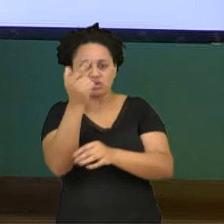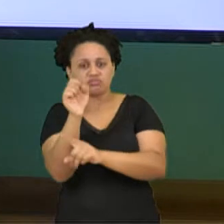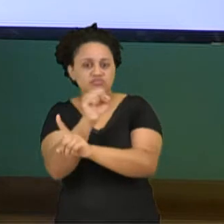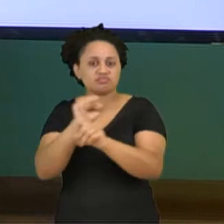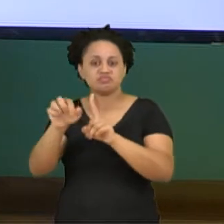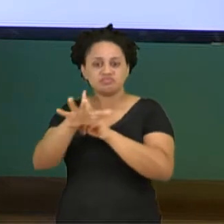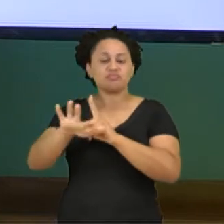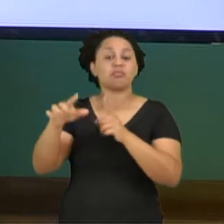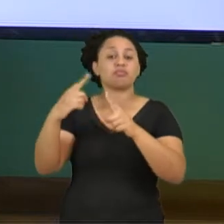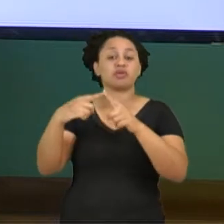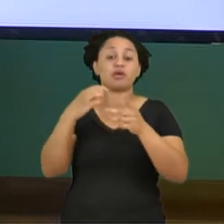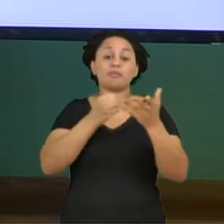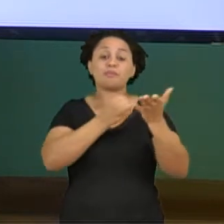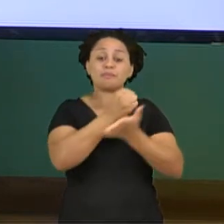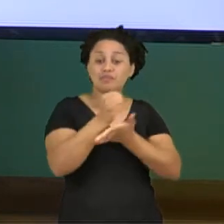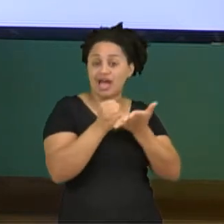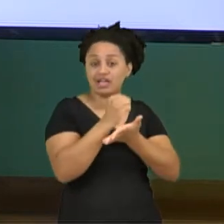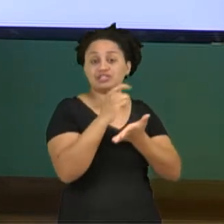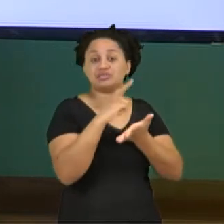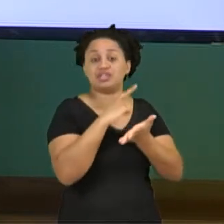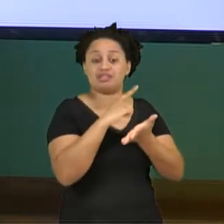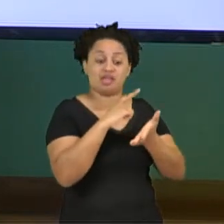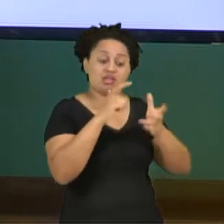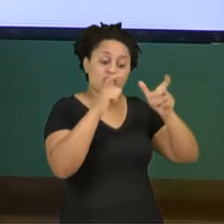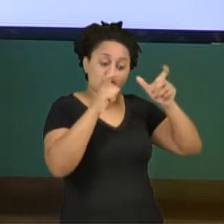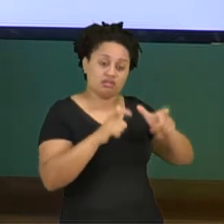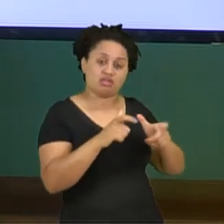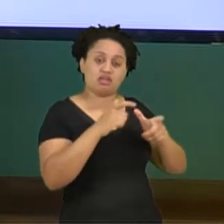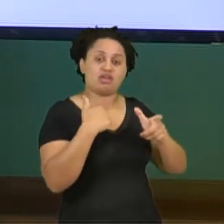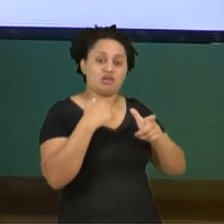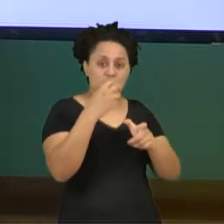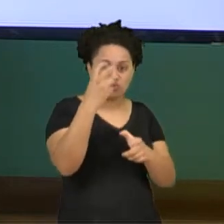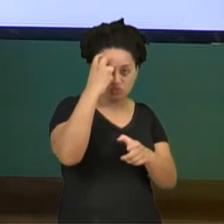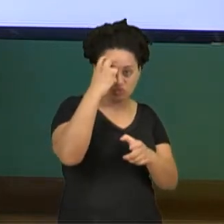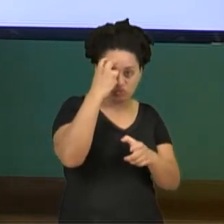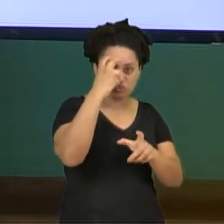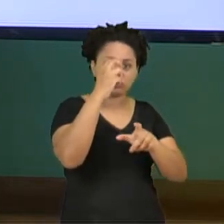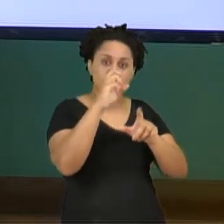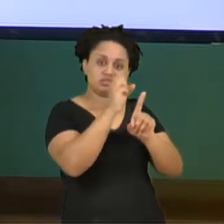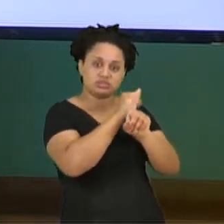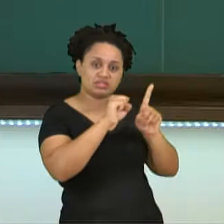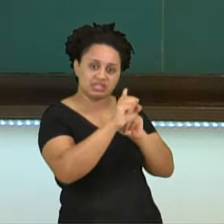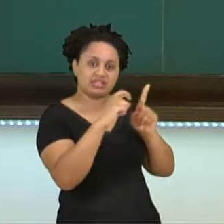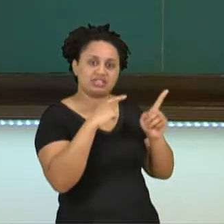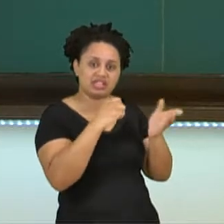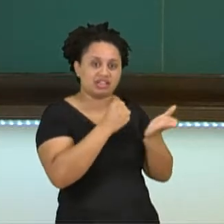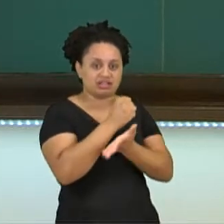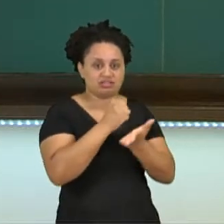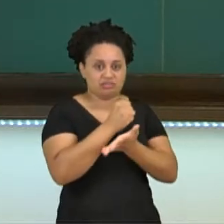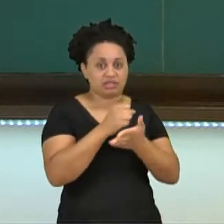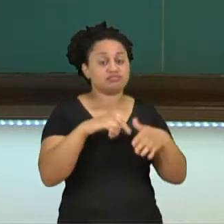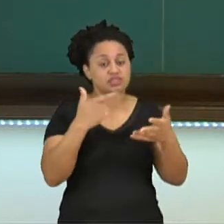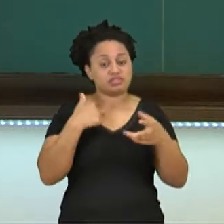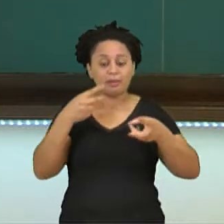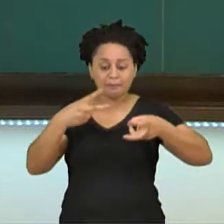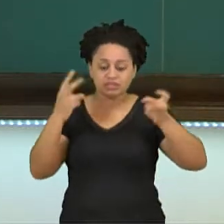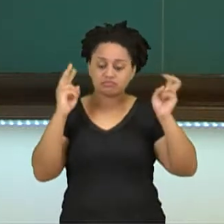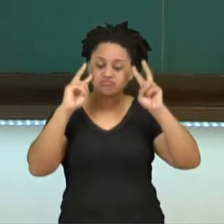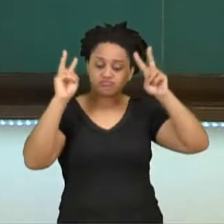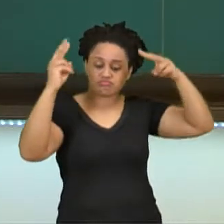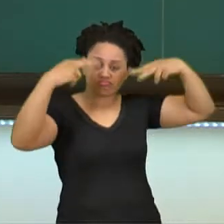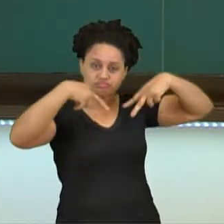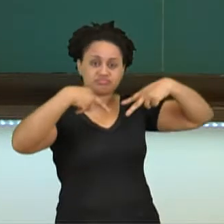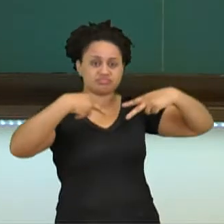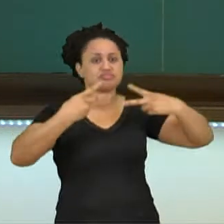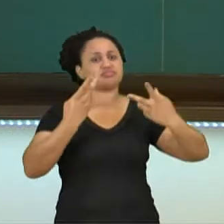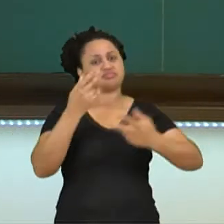daquilo que a gente tem como correto na nossa cultura, na nossa sociedade. Isso é uma visão etnocêntrica e ela deve ser